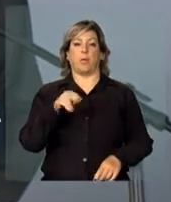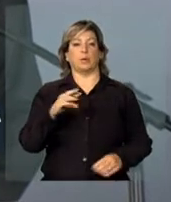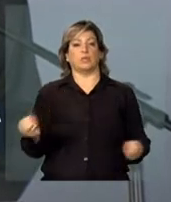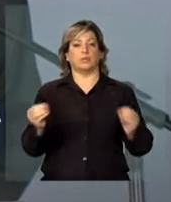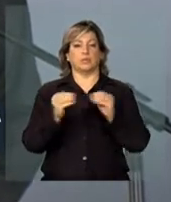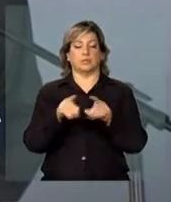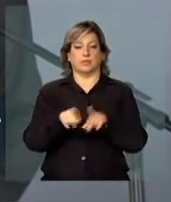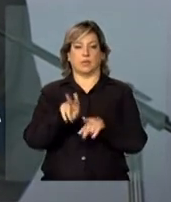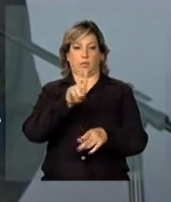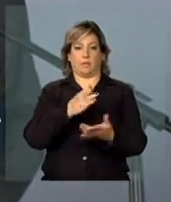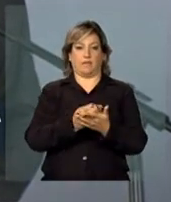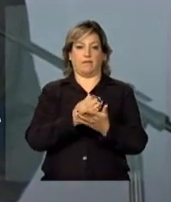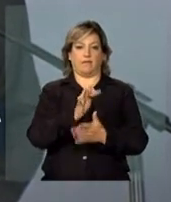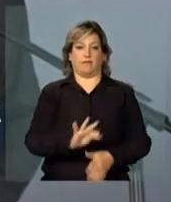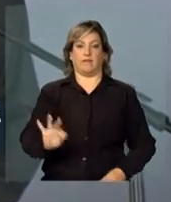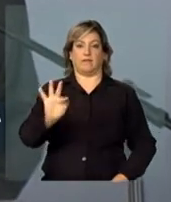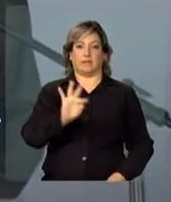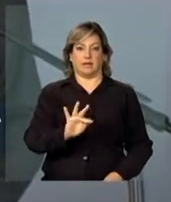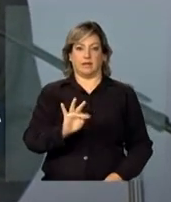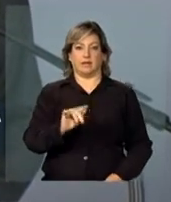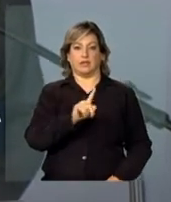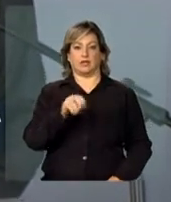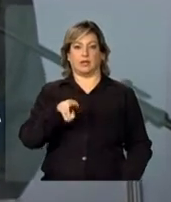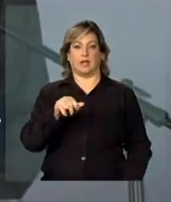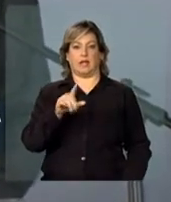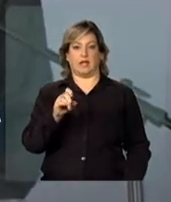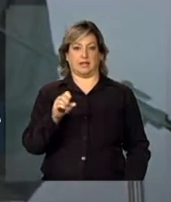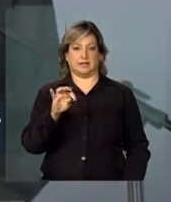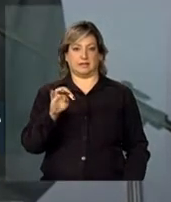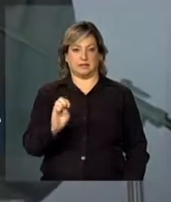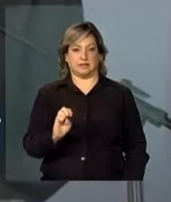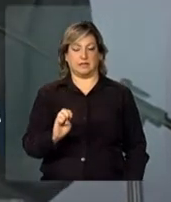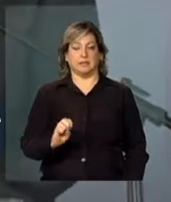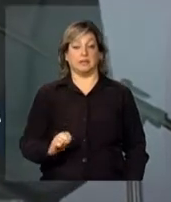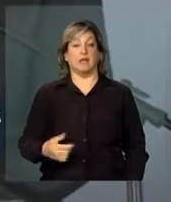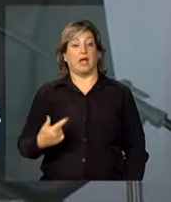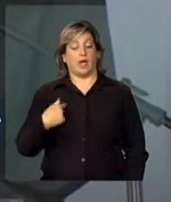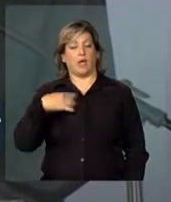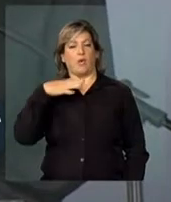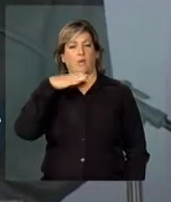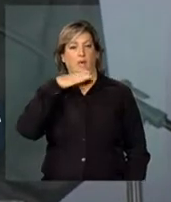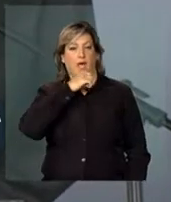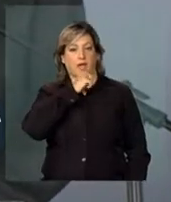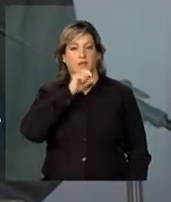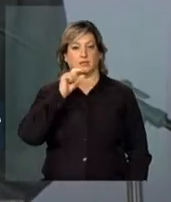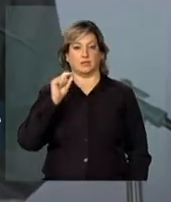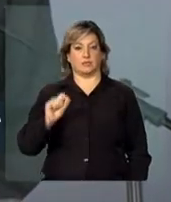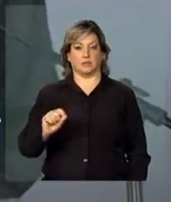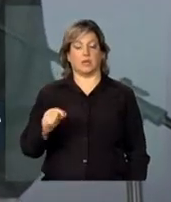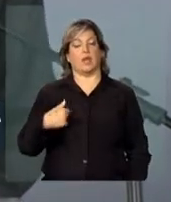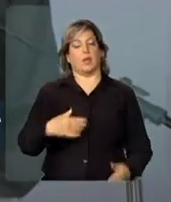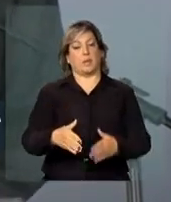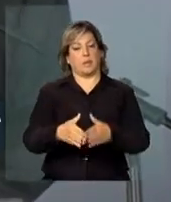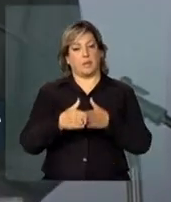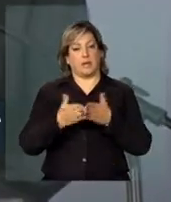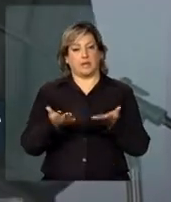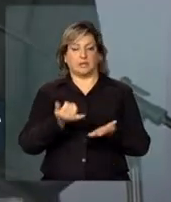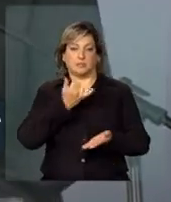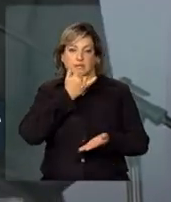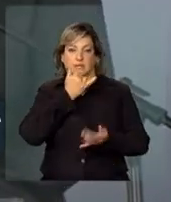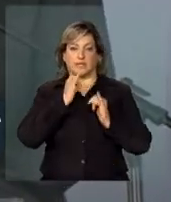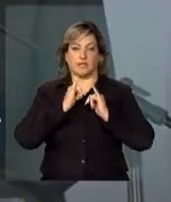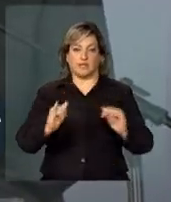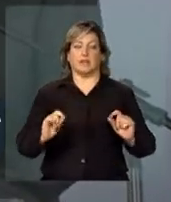a Universidade Federal da Zona Leste. Eu acho, presidenta, modestamente, peço até licença para dizer,